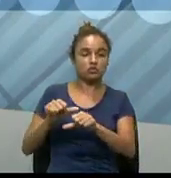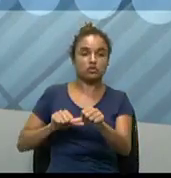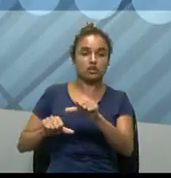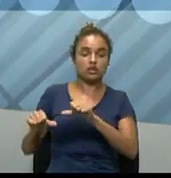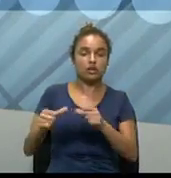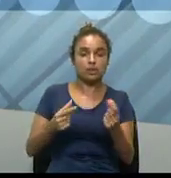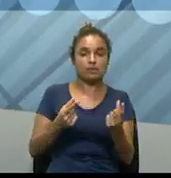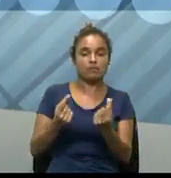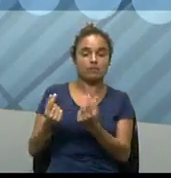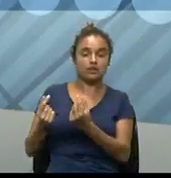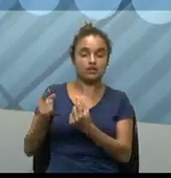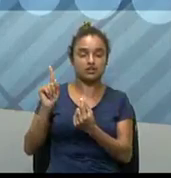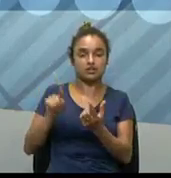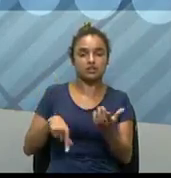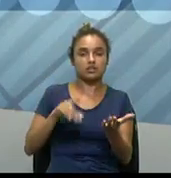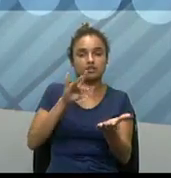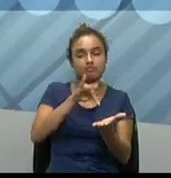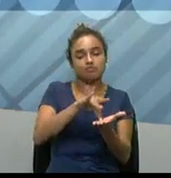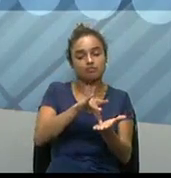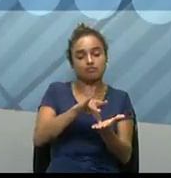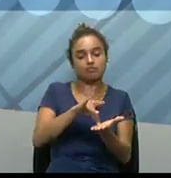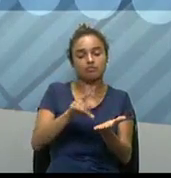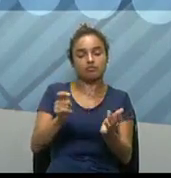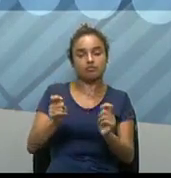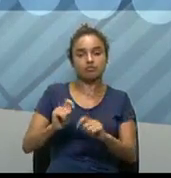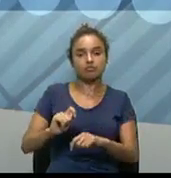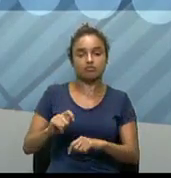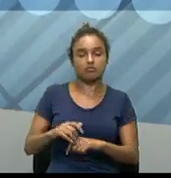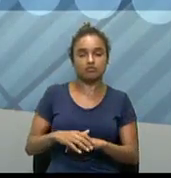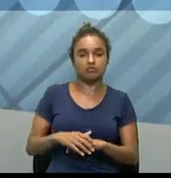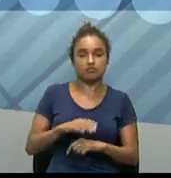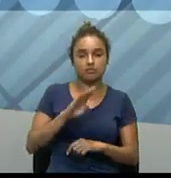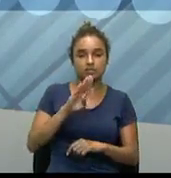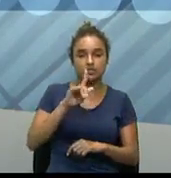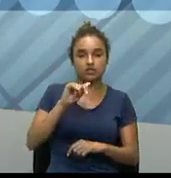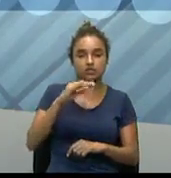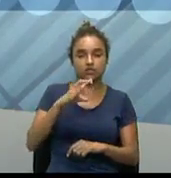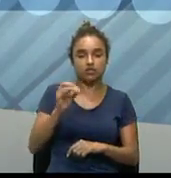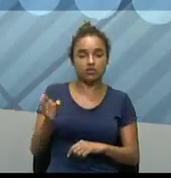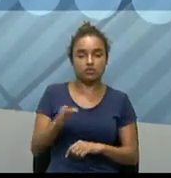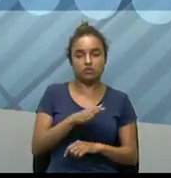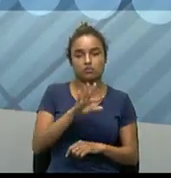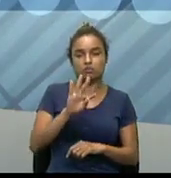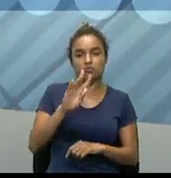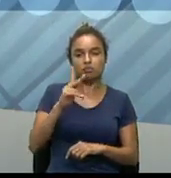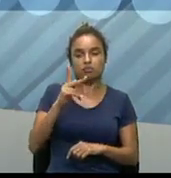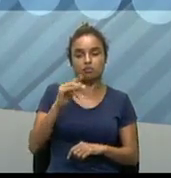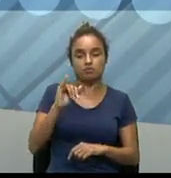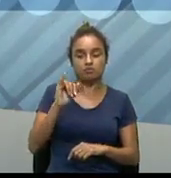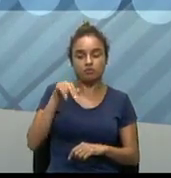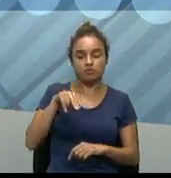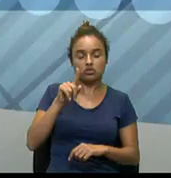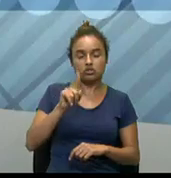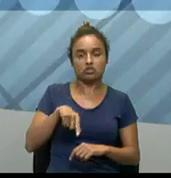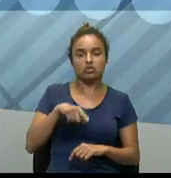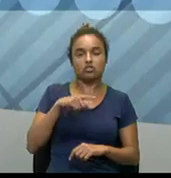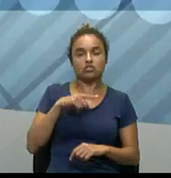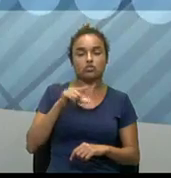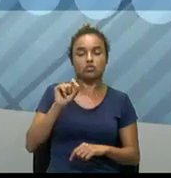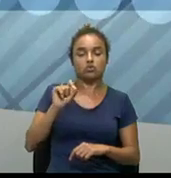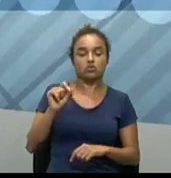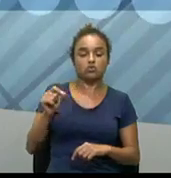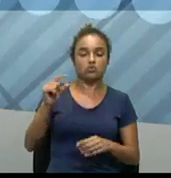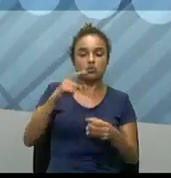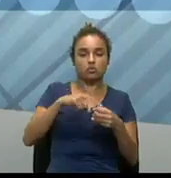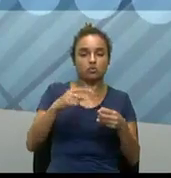financeira, é validada e ela vai nesse blockchain. O os bancos estão fazendo é exatamente tentar copiar,